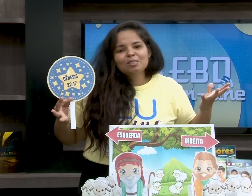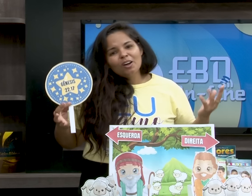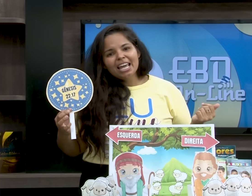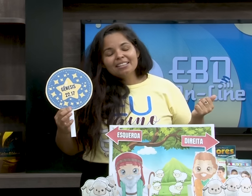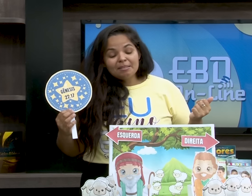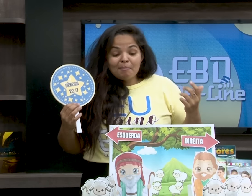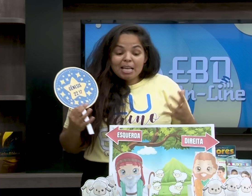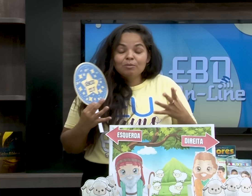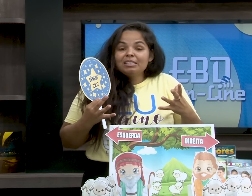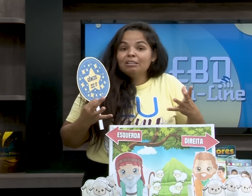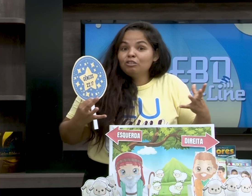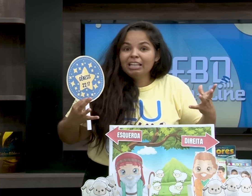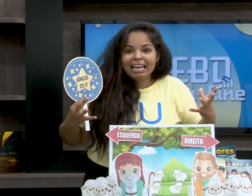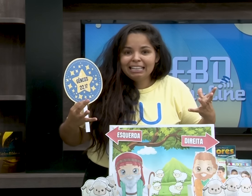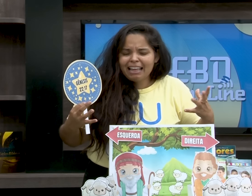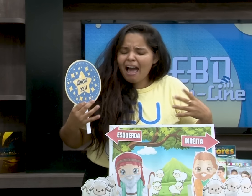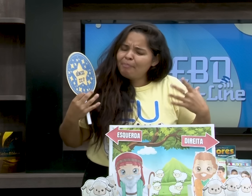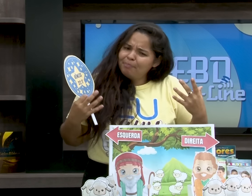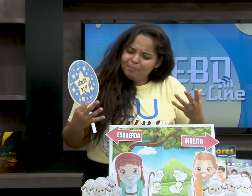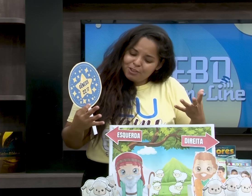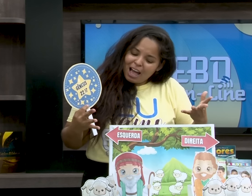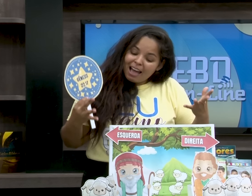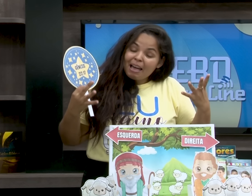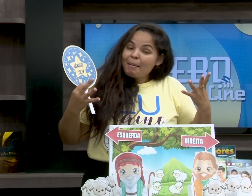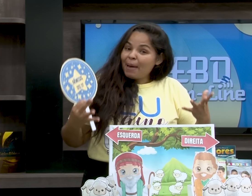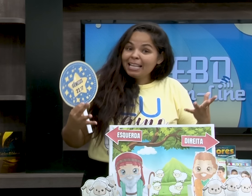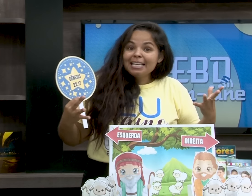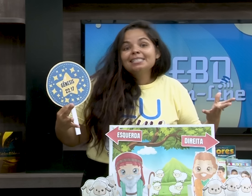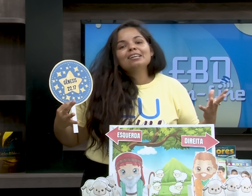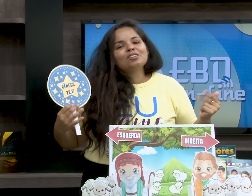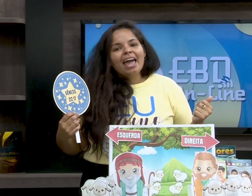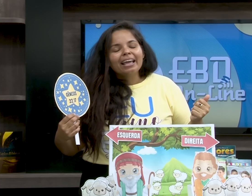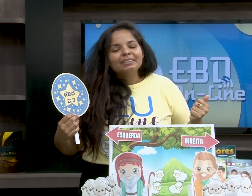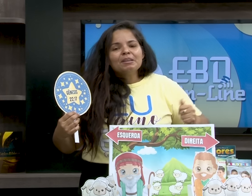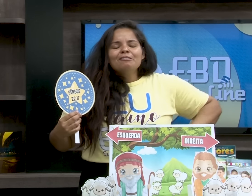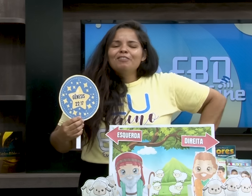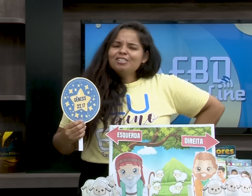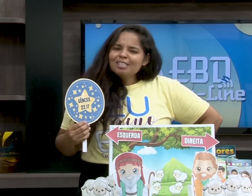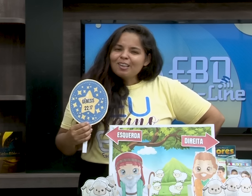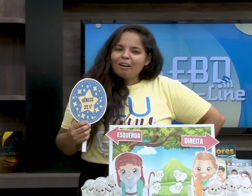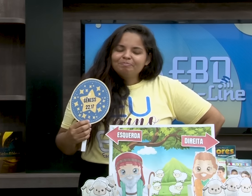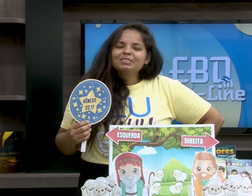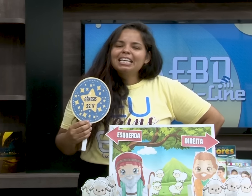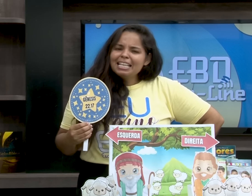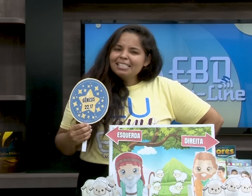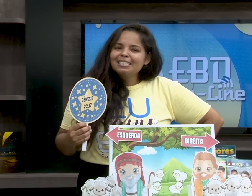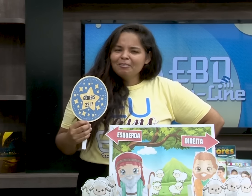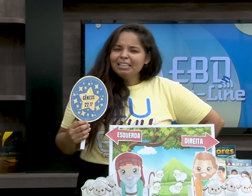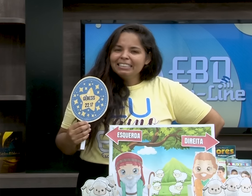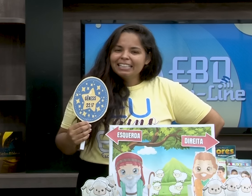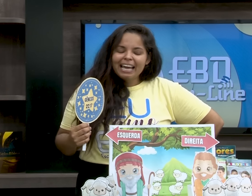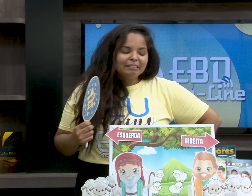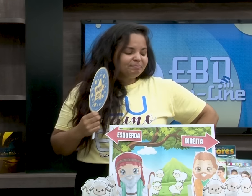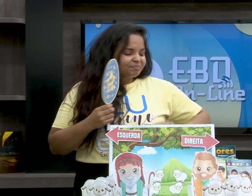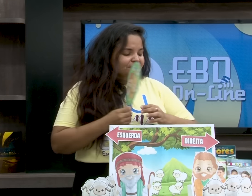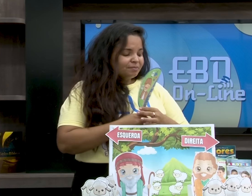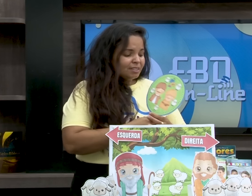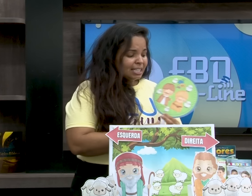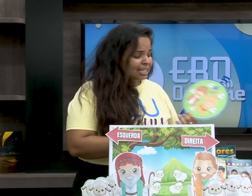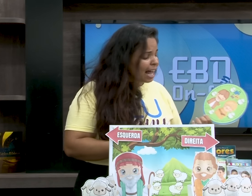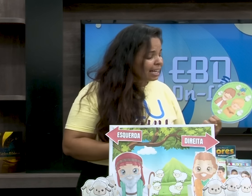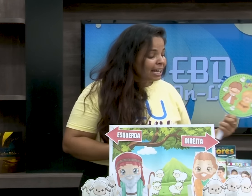ele mesmo escolhesse, mesmo sendo toda aquela terra já pertencente a ele. Veja só, que decisão linda, né?